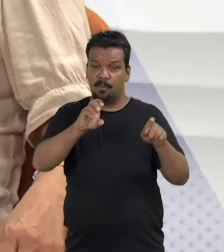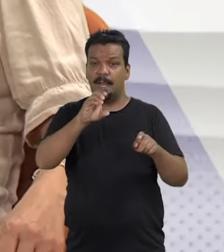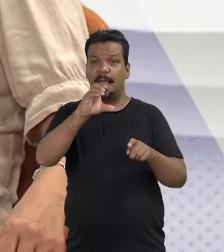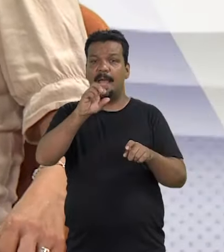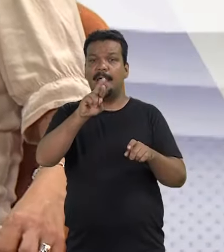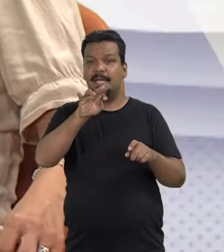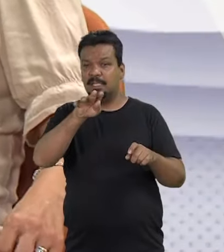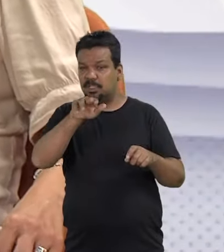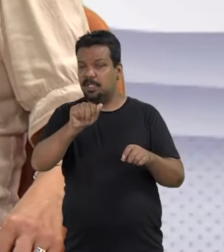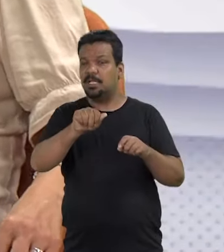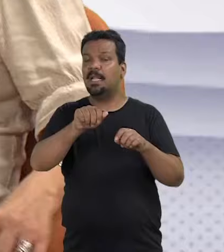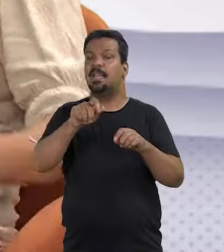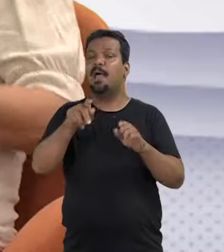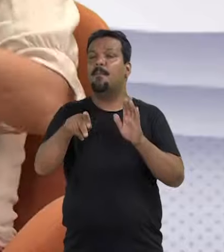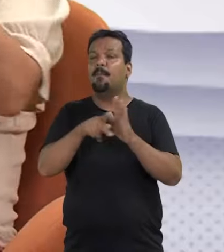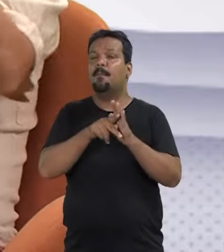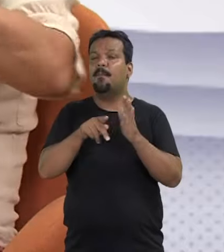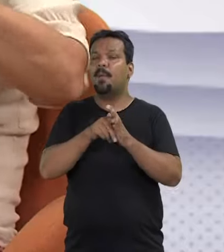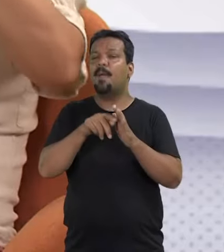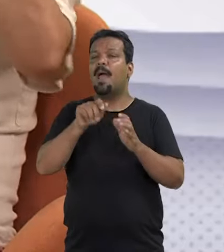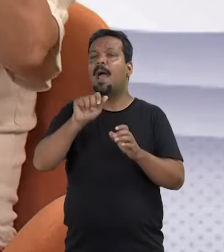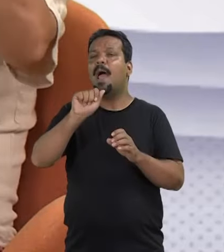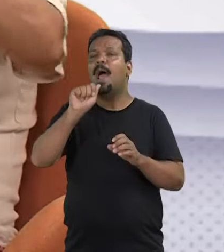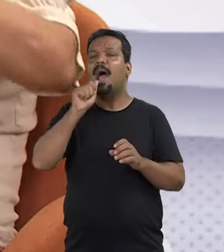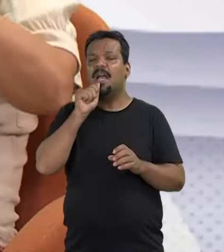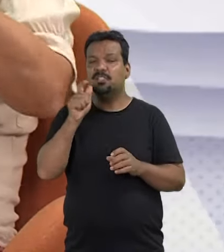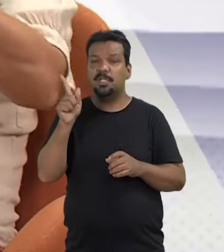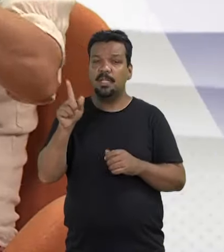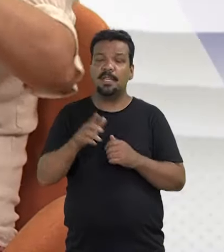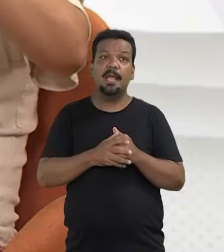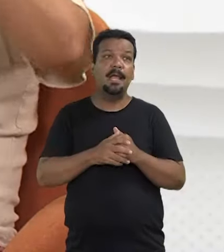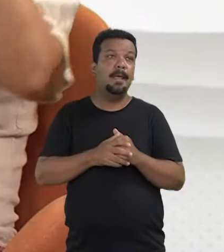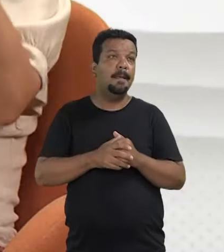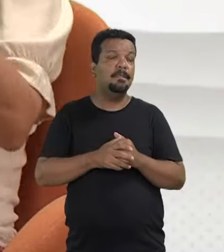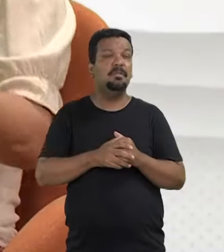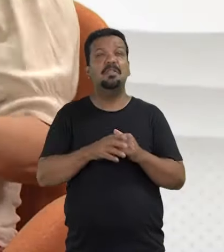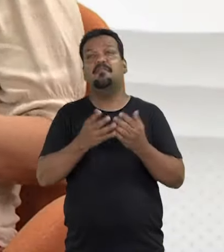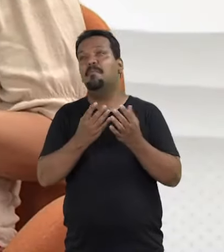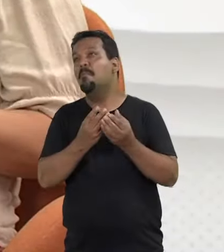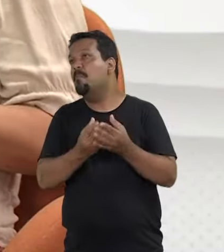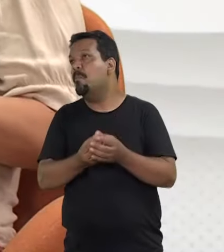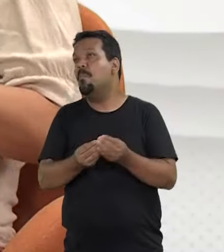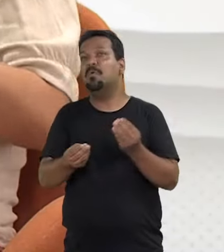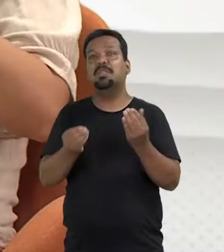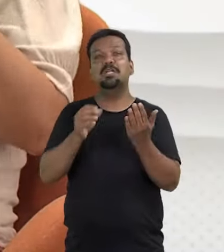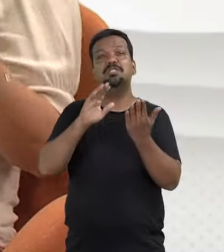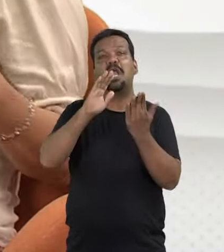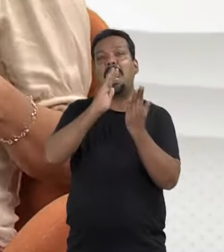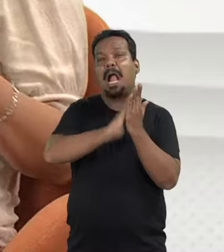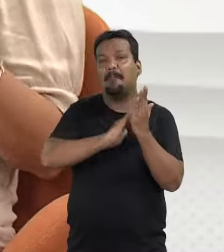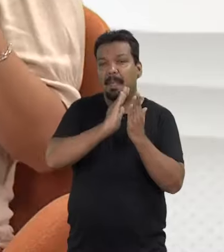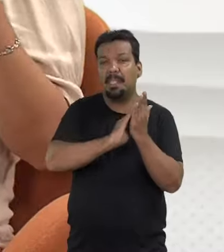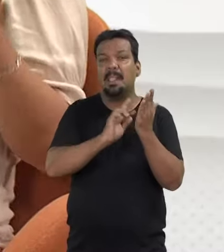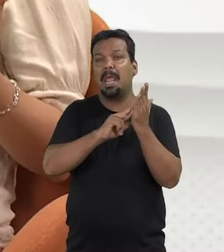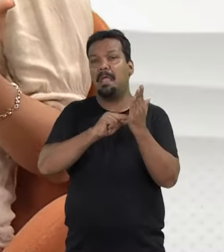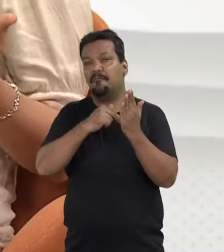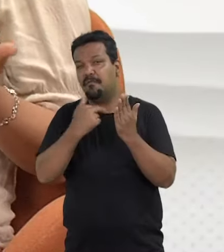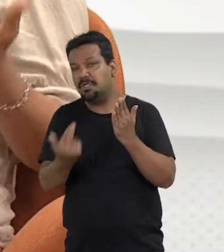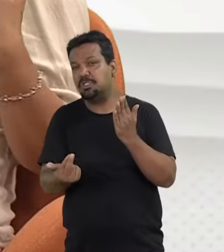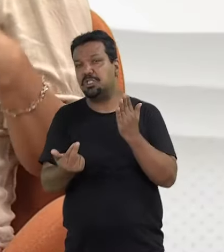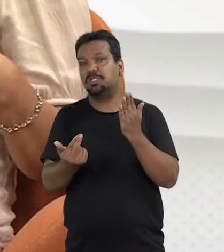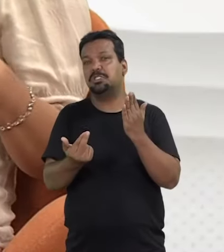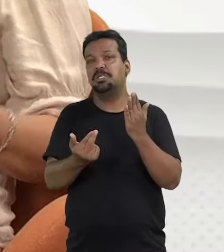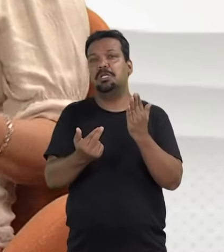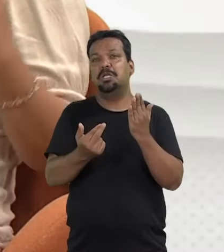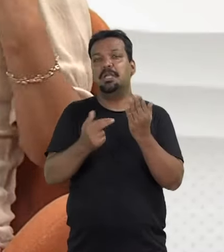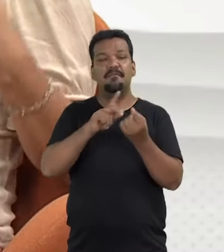Cristina Kirchner, na Argentina. Comparativos de capas de revistas, de manchetes, de jornais, etc. O quanto,